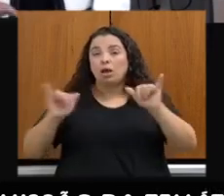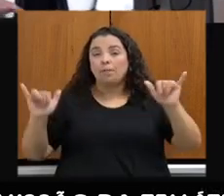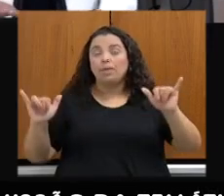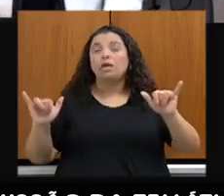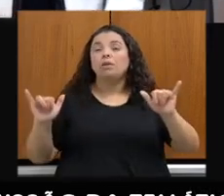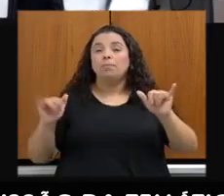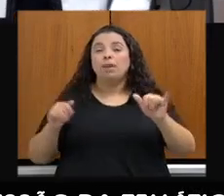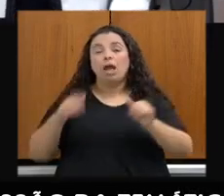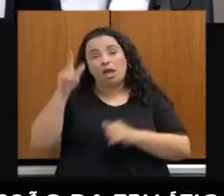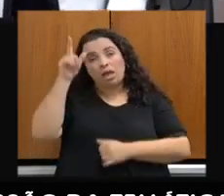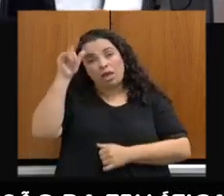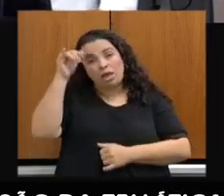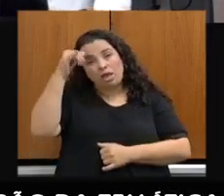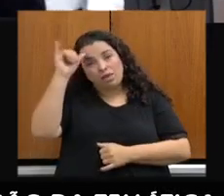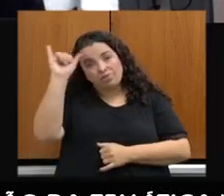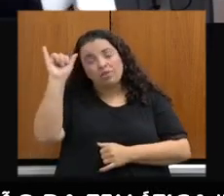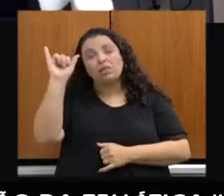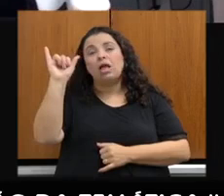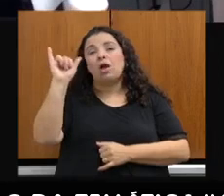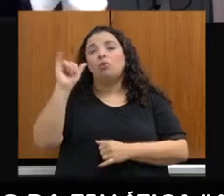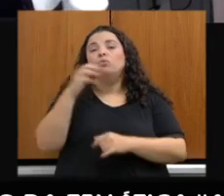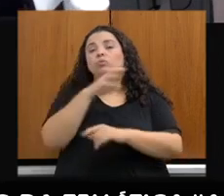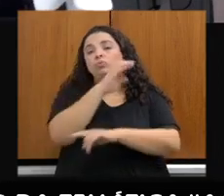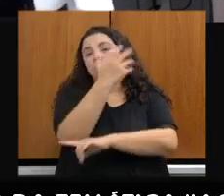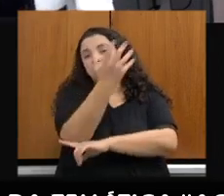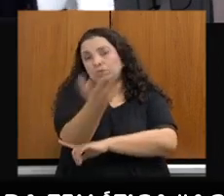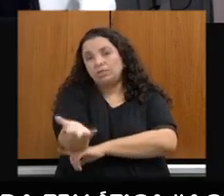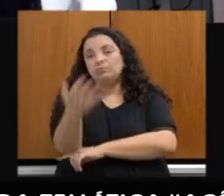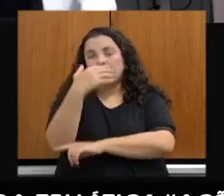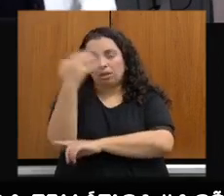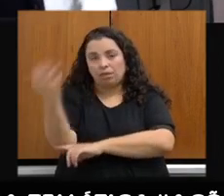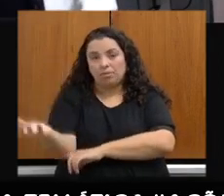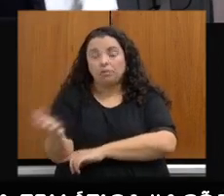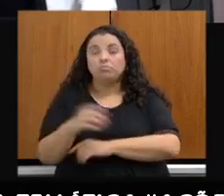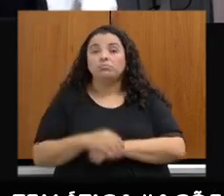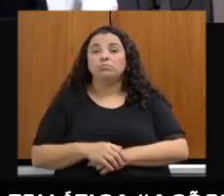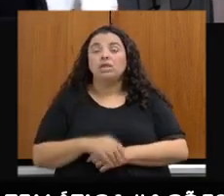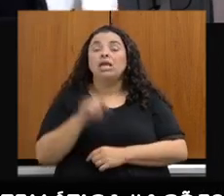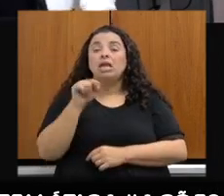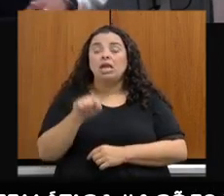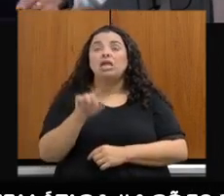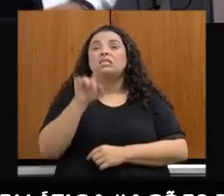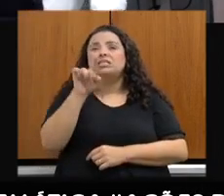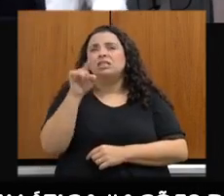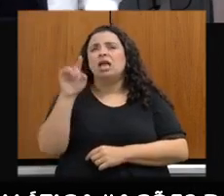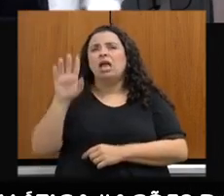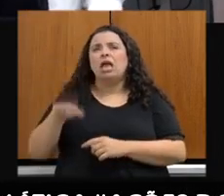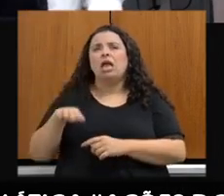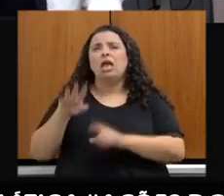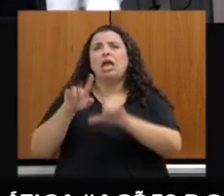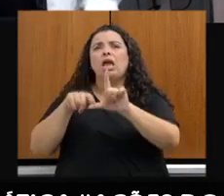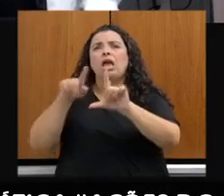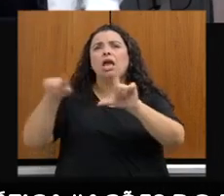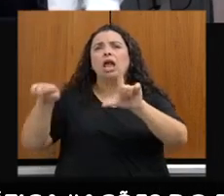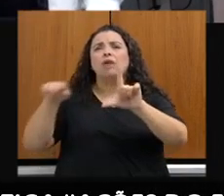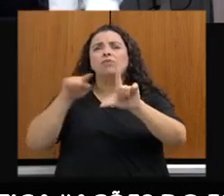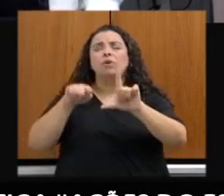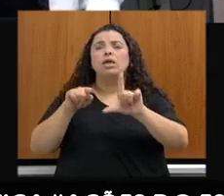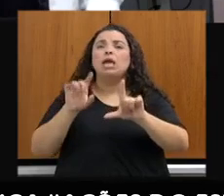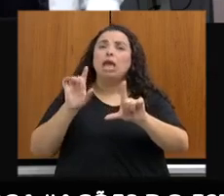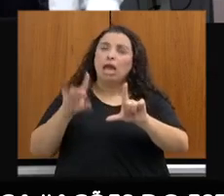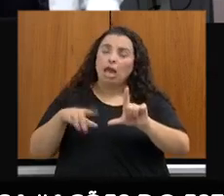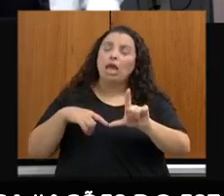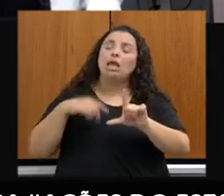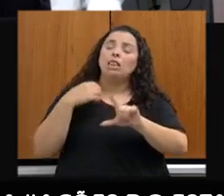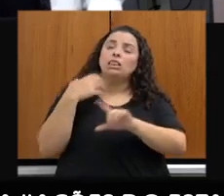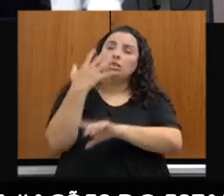importante dizer que os dados aqui não são apenas desmatamento irregular. esse gráfico são os dois, desmatamento